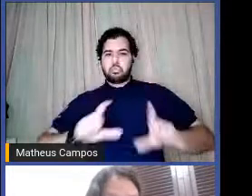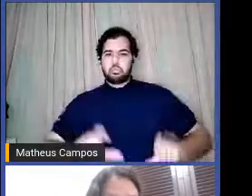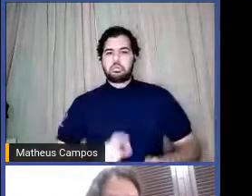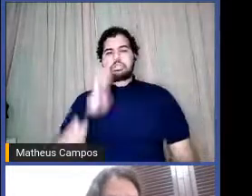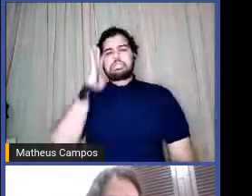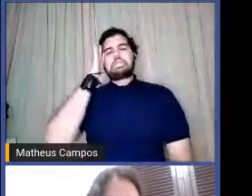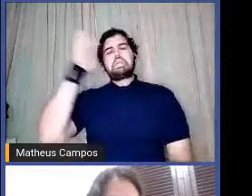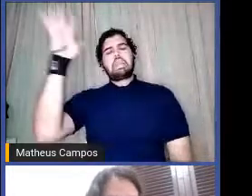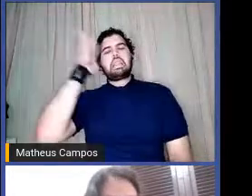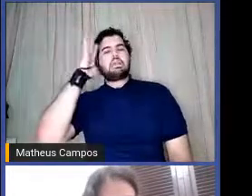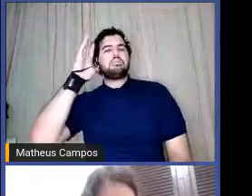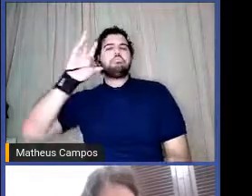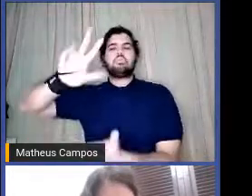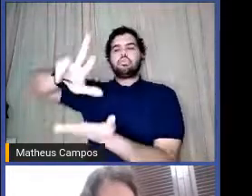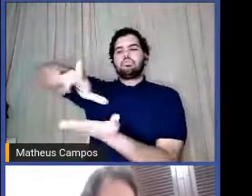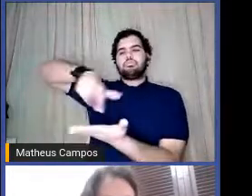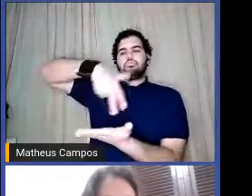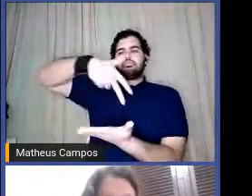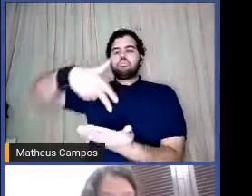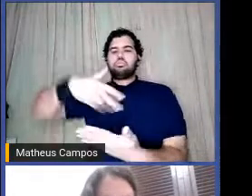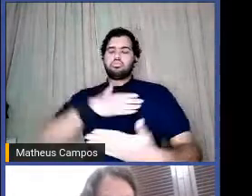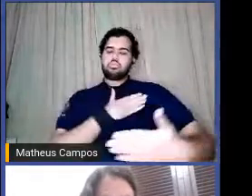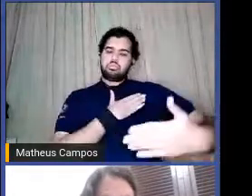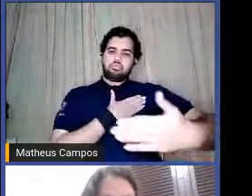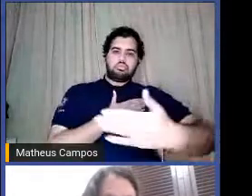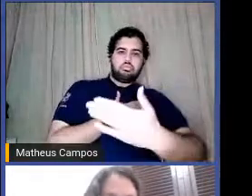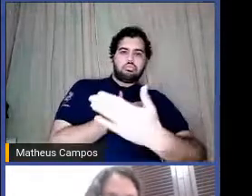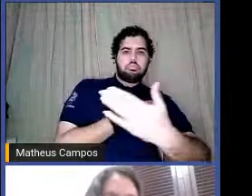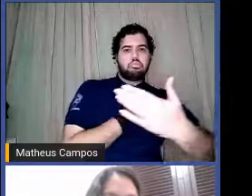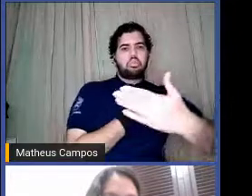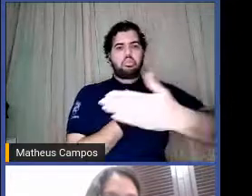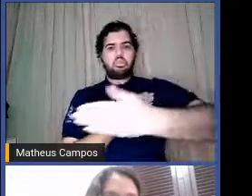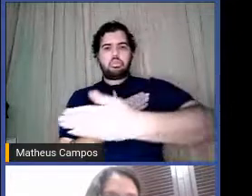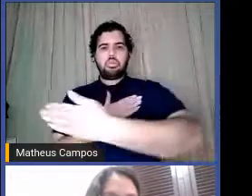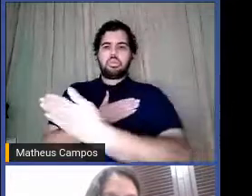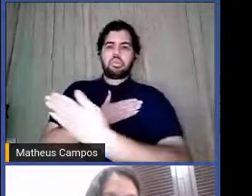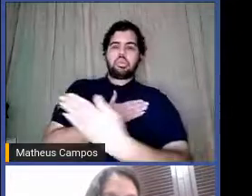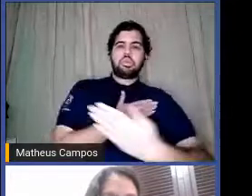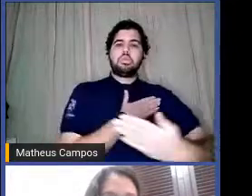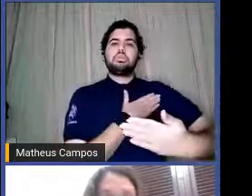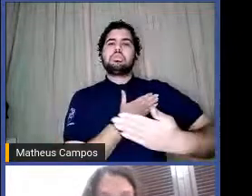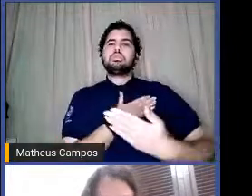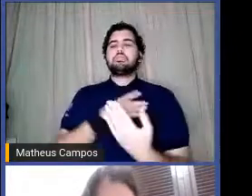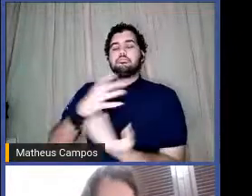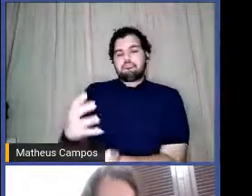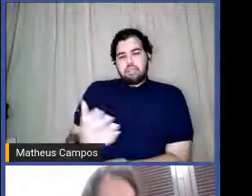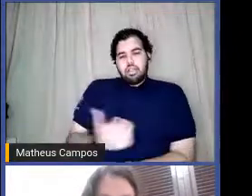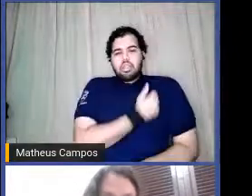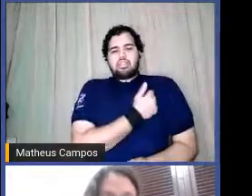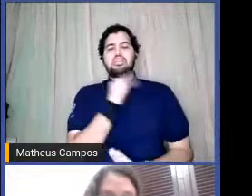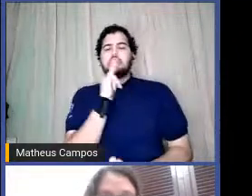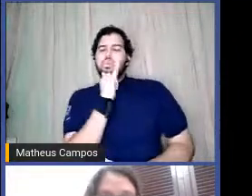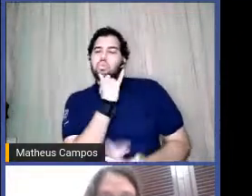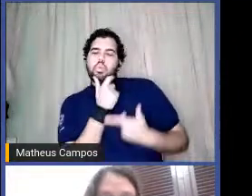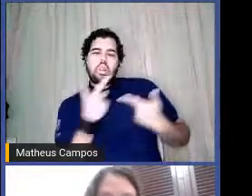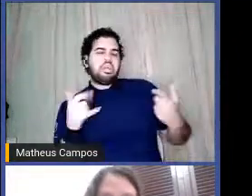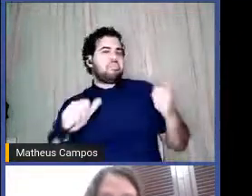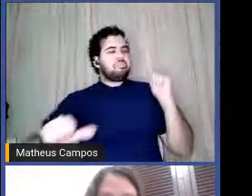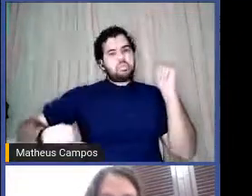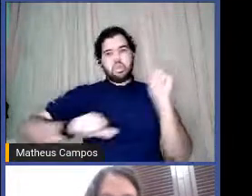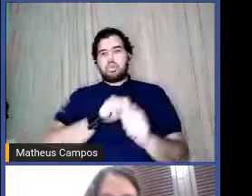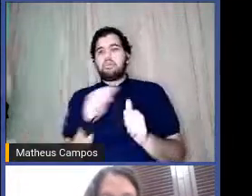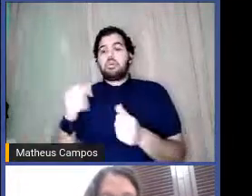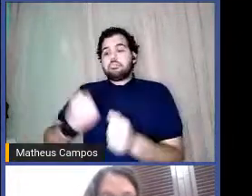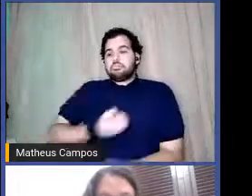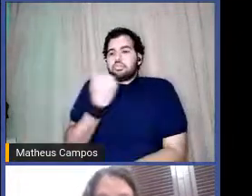dança uma valsa, quando vem, me salva das coisas tristes da vida. O poema é meu acalento.